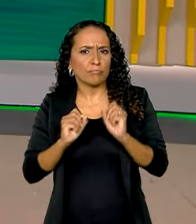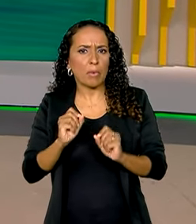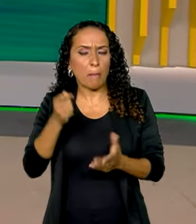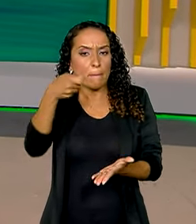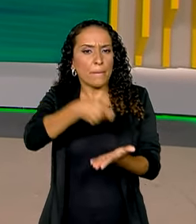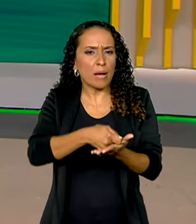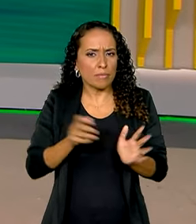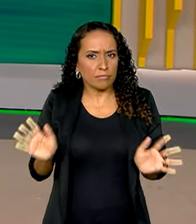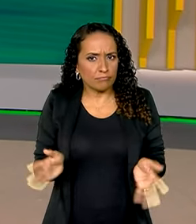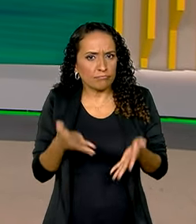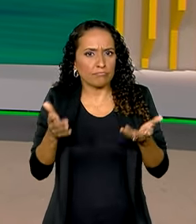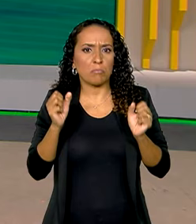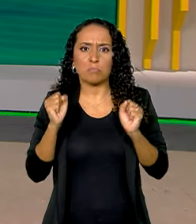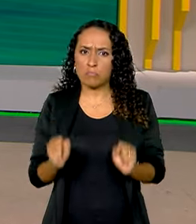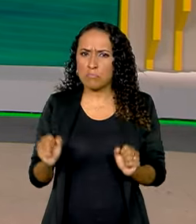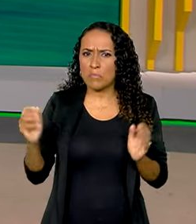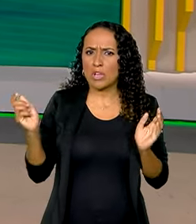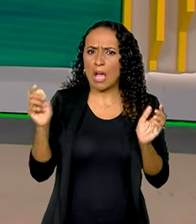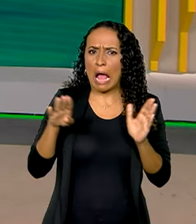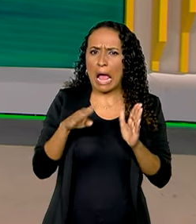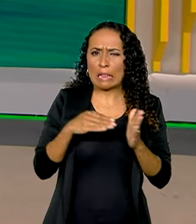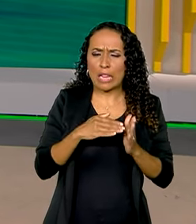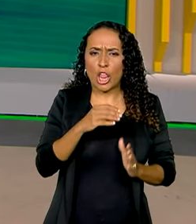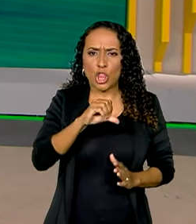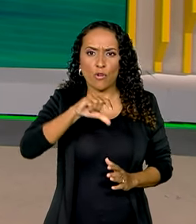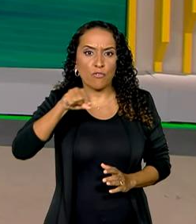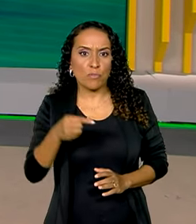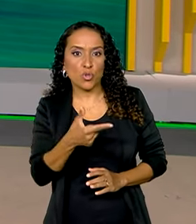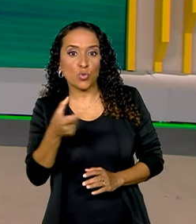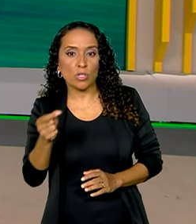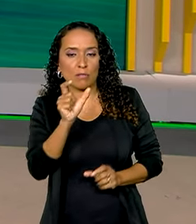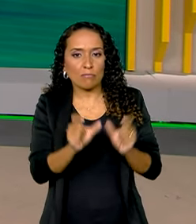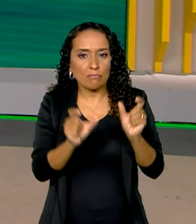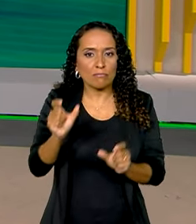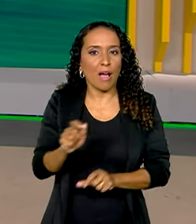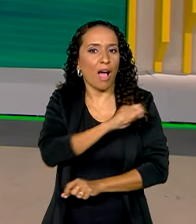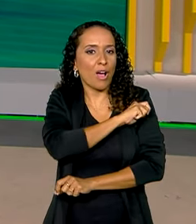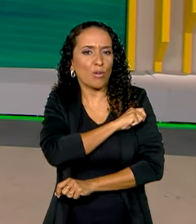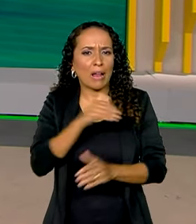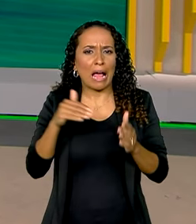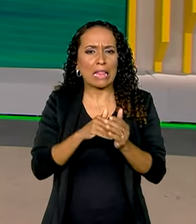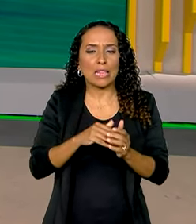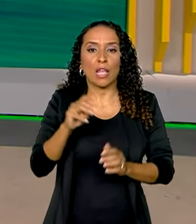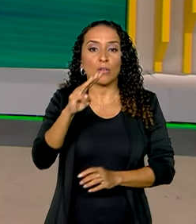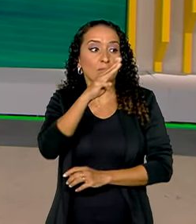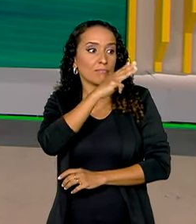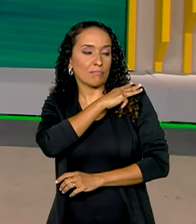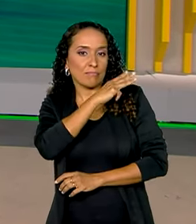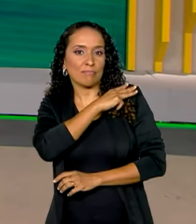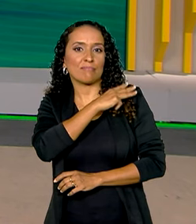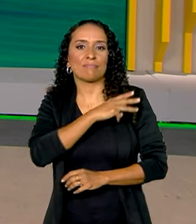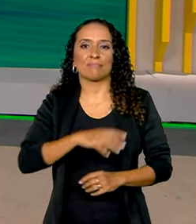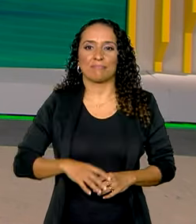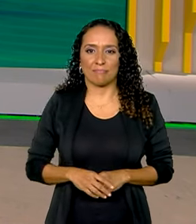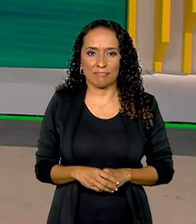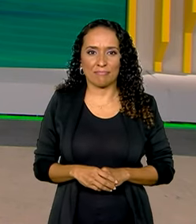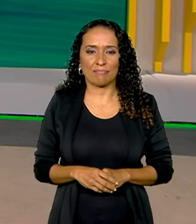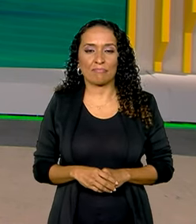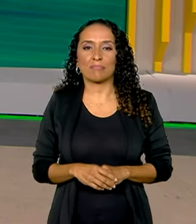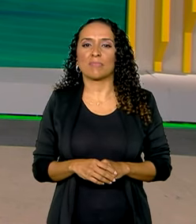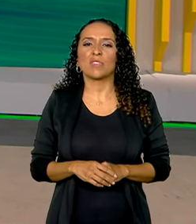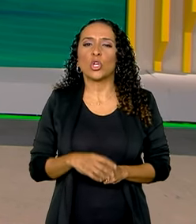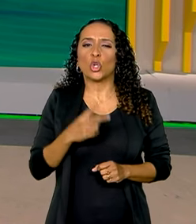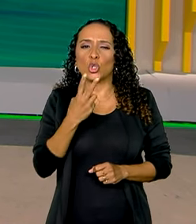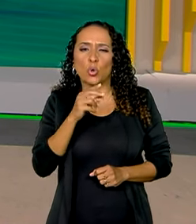incentivos que podem chegar a R$ 9.200 por aluno até o final do terceiro ano do ensino médio. Cerca de